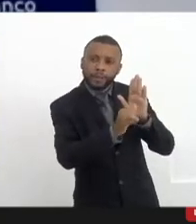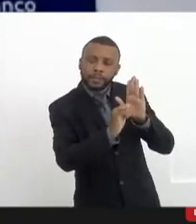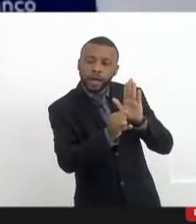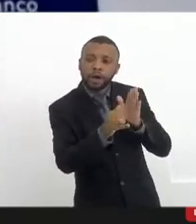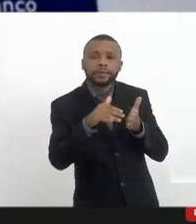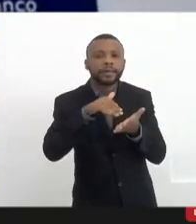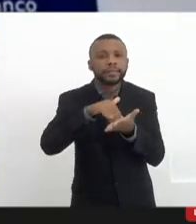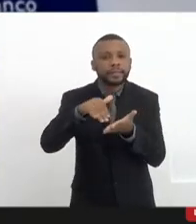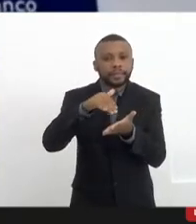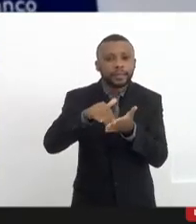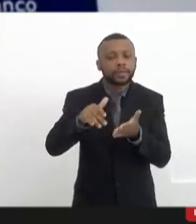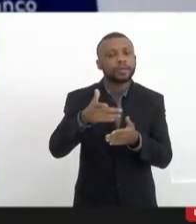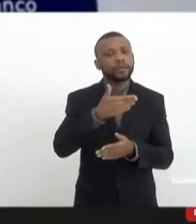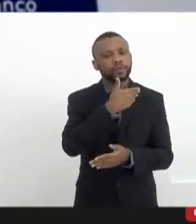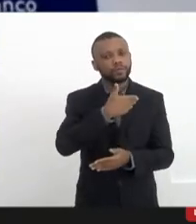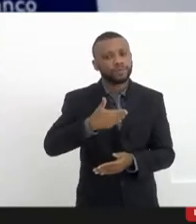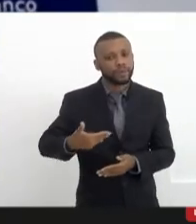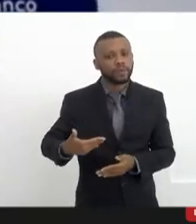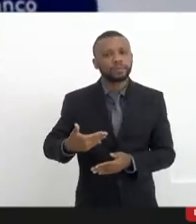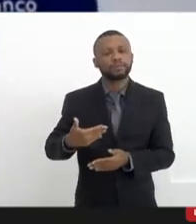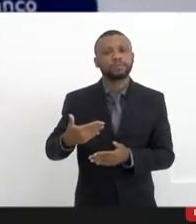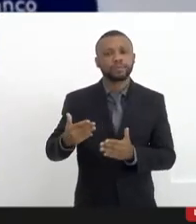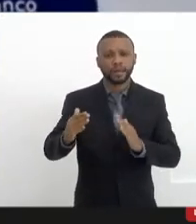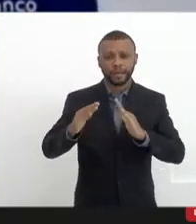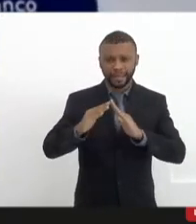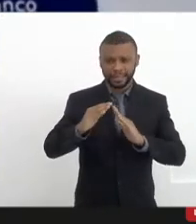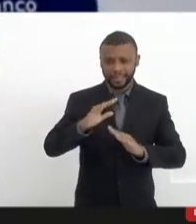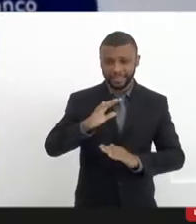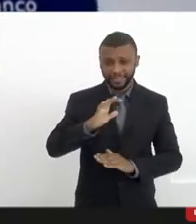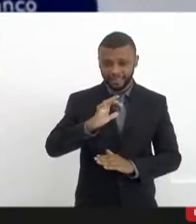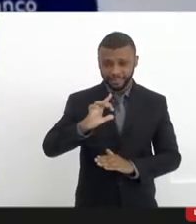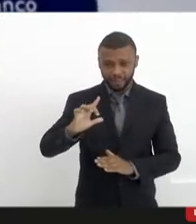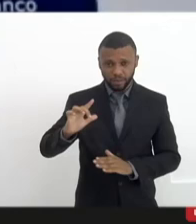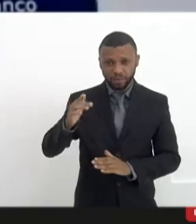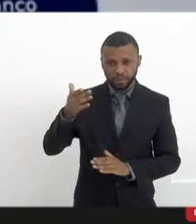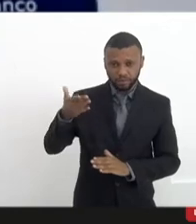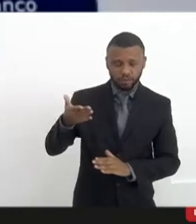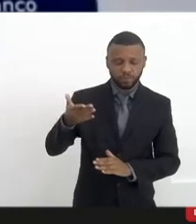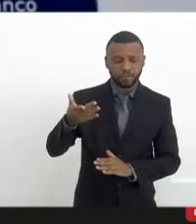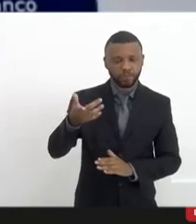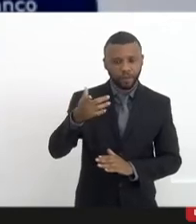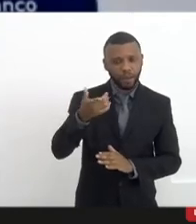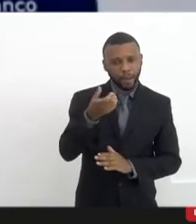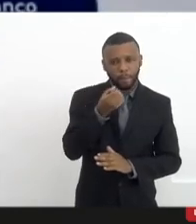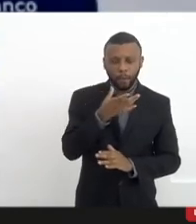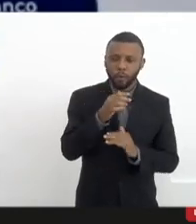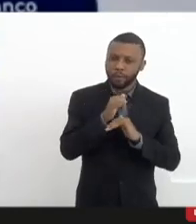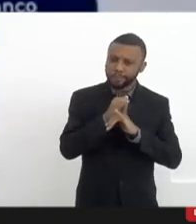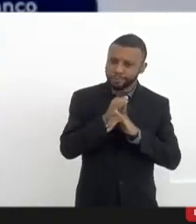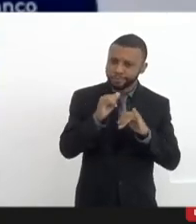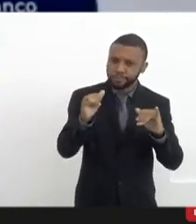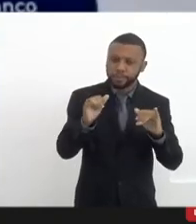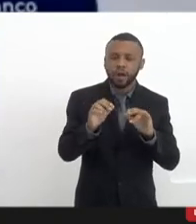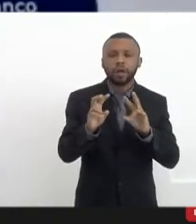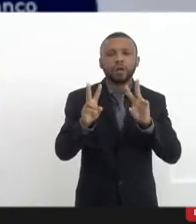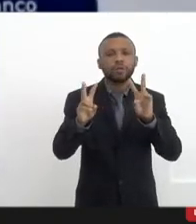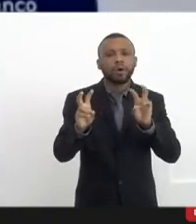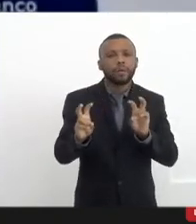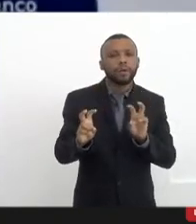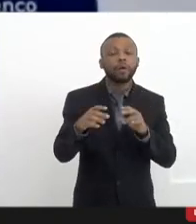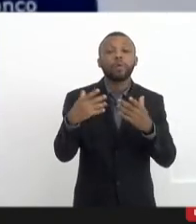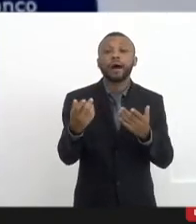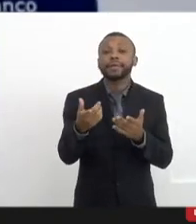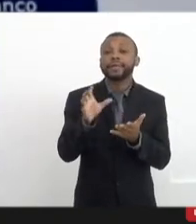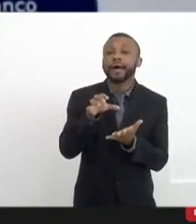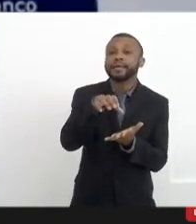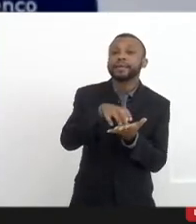Secretaria de Estado da Casa Civil, se eu não sei que está aqui hoje, não me manifestando, sobre quais as agências